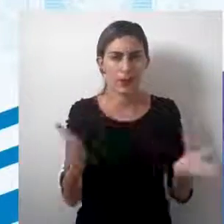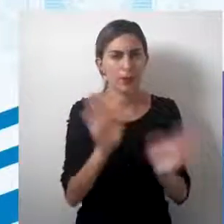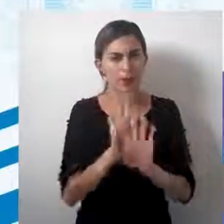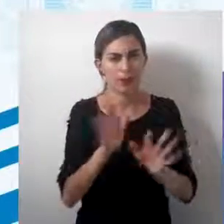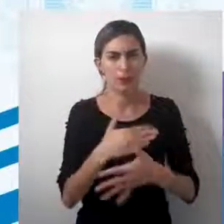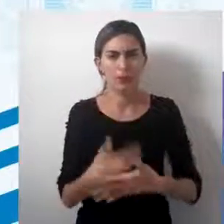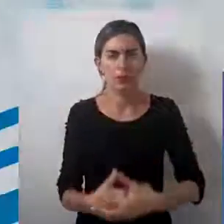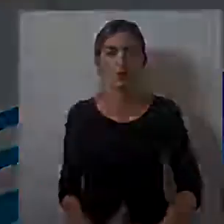Até a próxima!